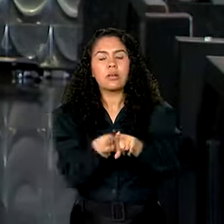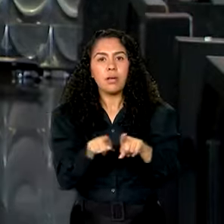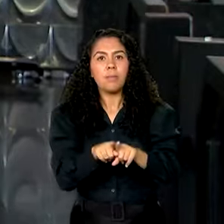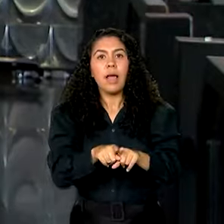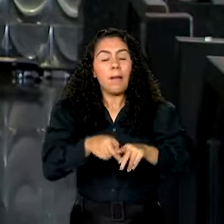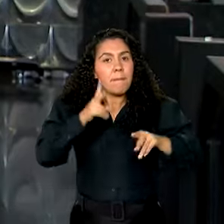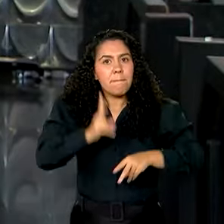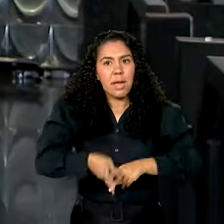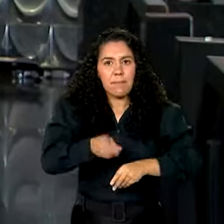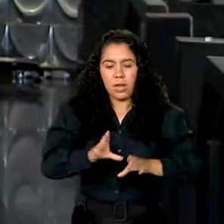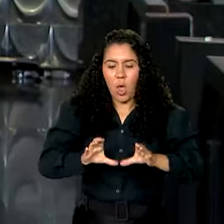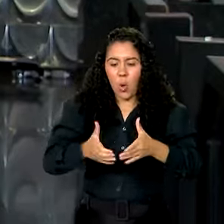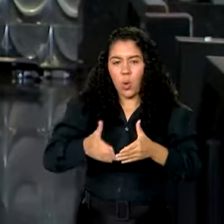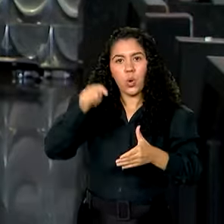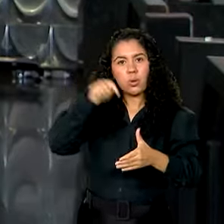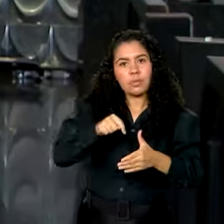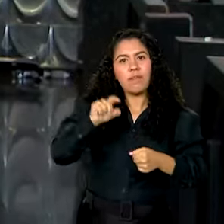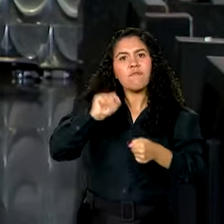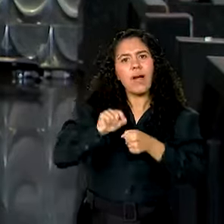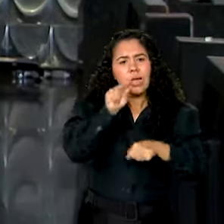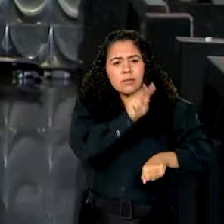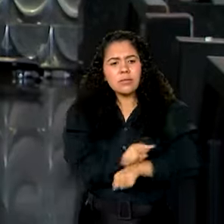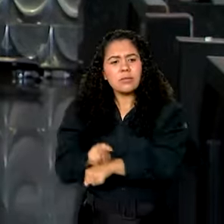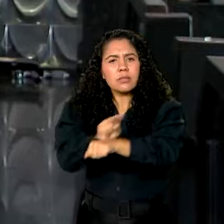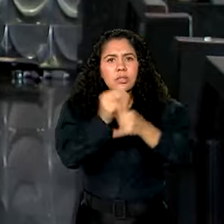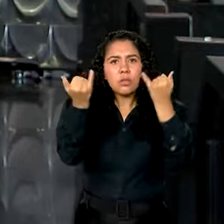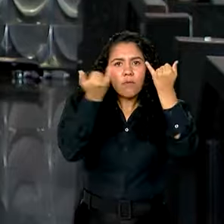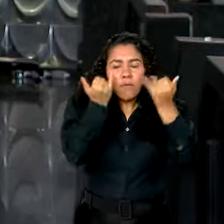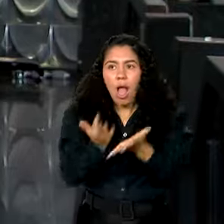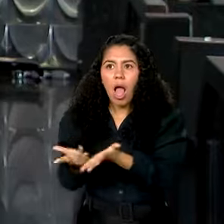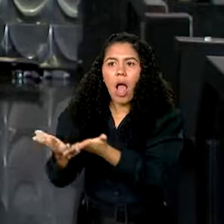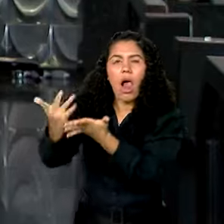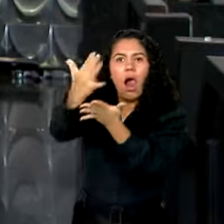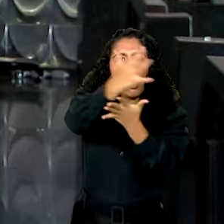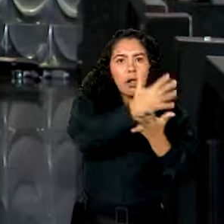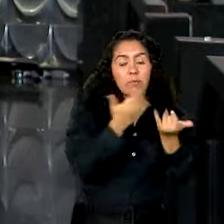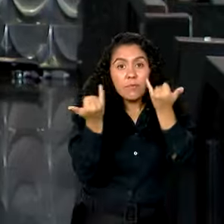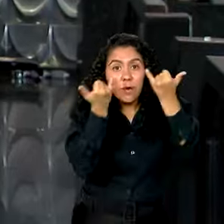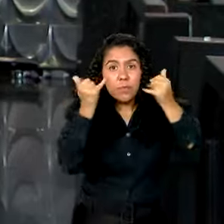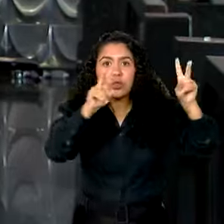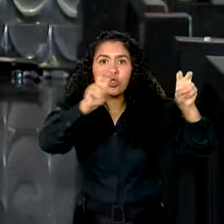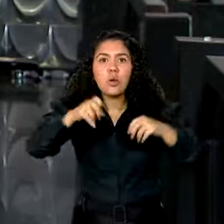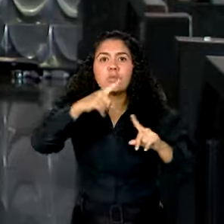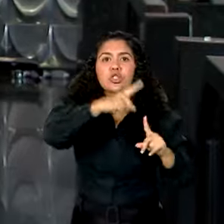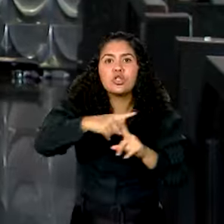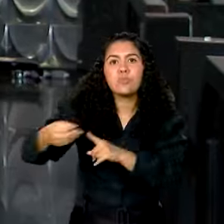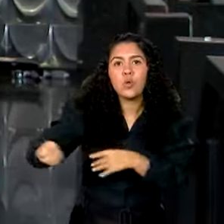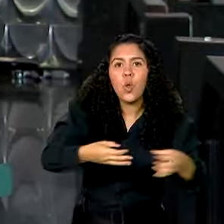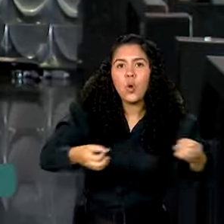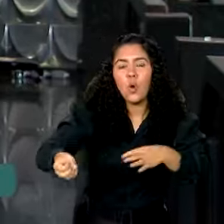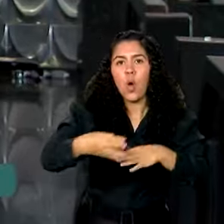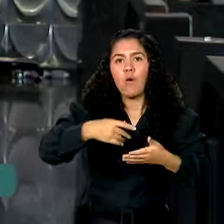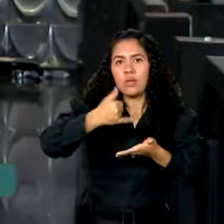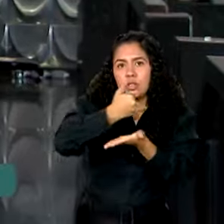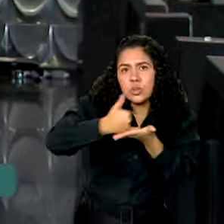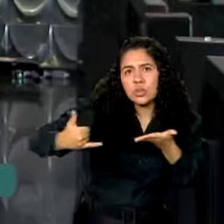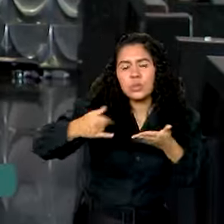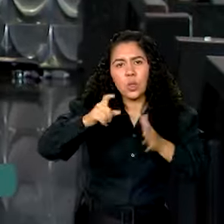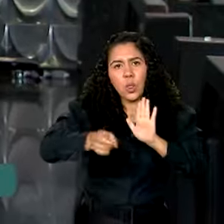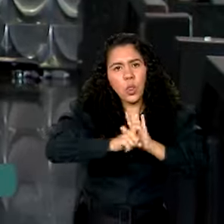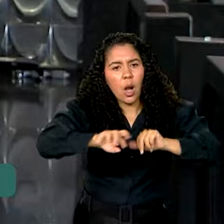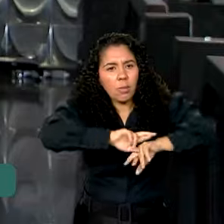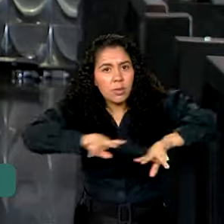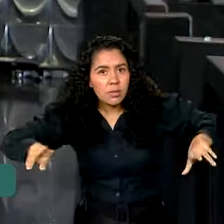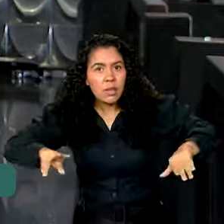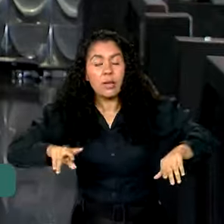comitê que monitora e produz dados e informações sobre novas drogas para gestores, profissionais da saúde